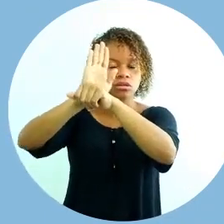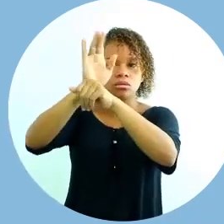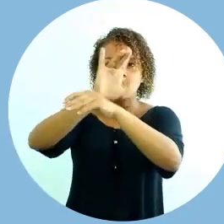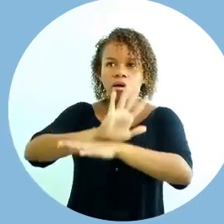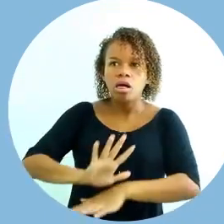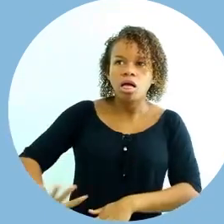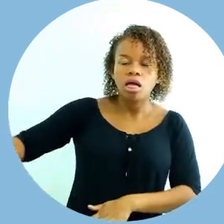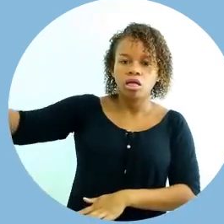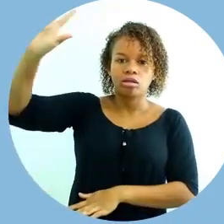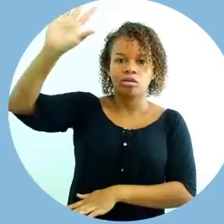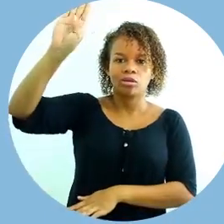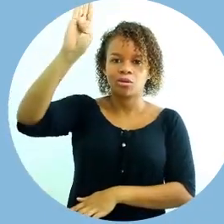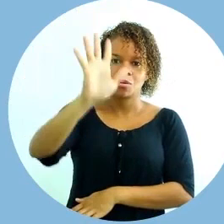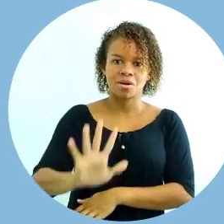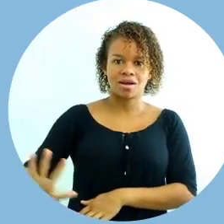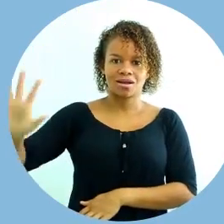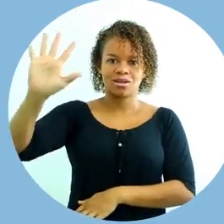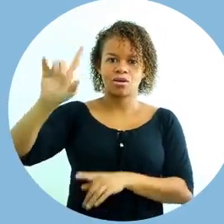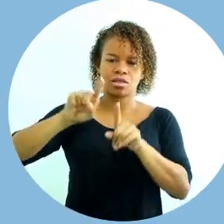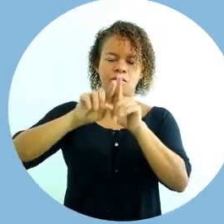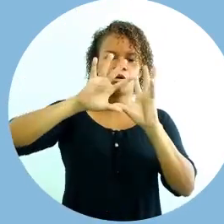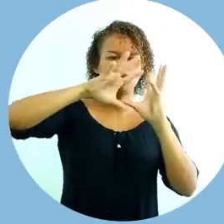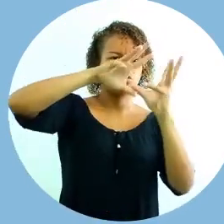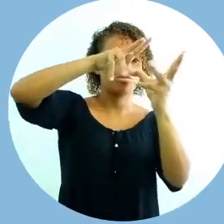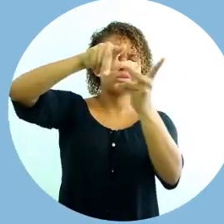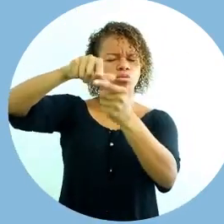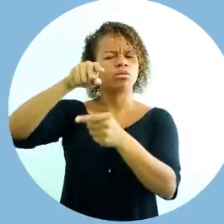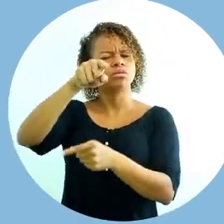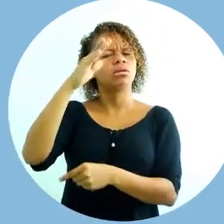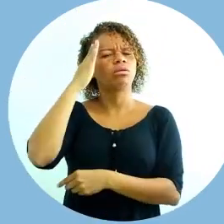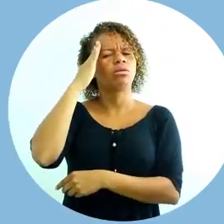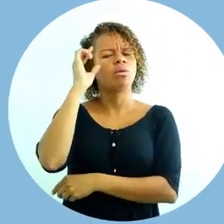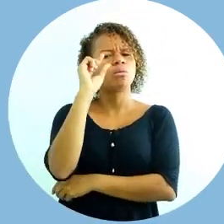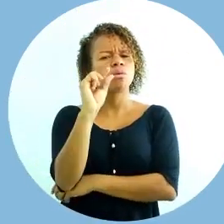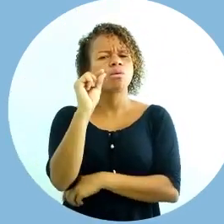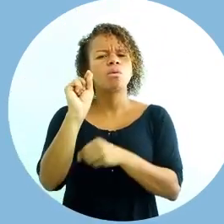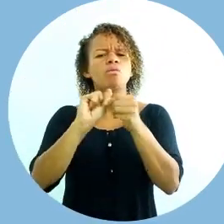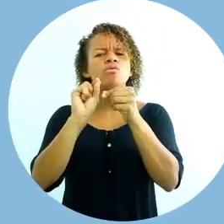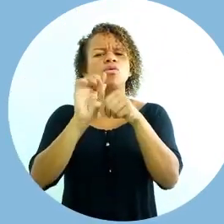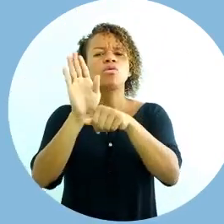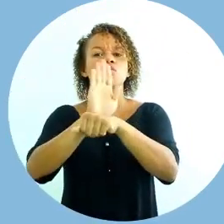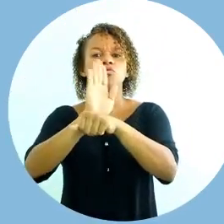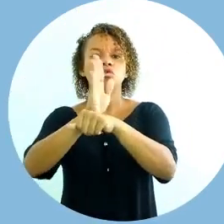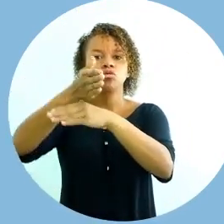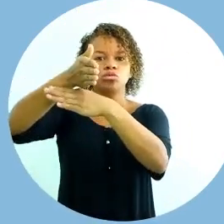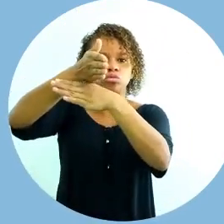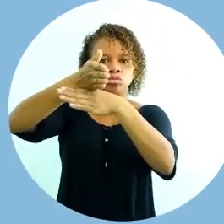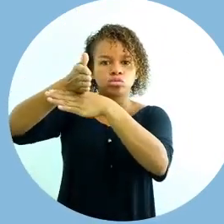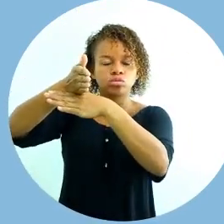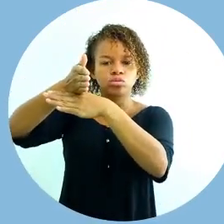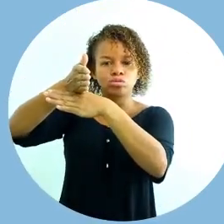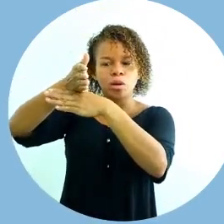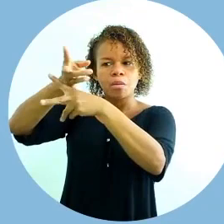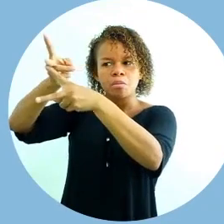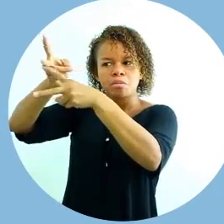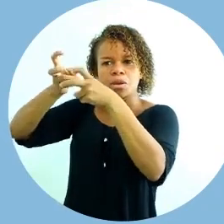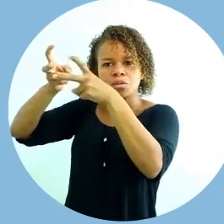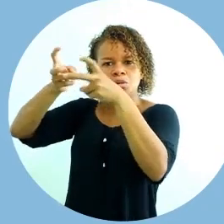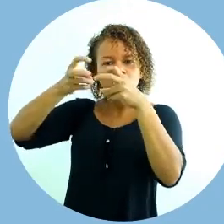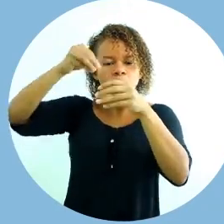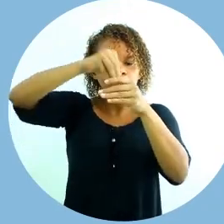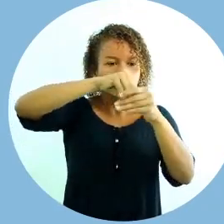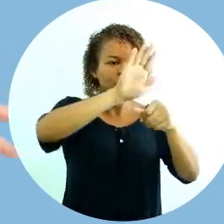para você entender um pouco como foi que o vídeo percebeu no cinema a